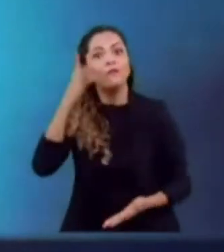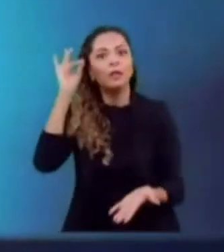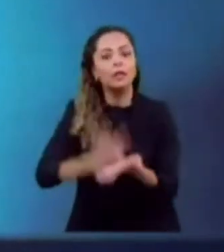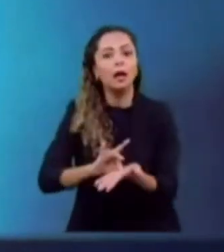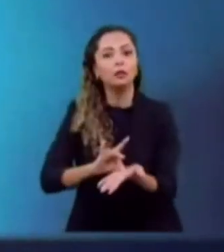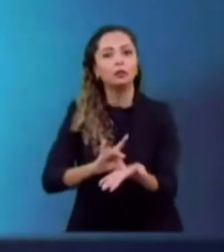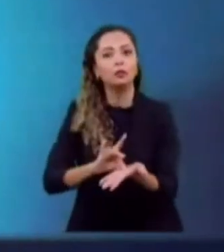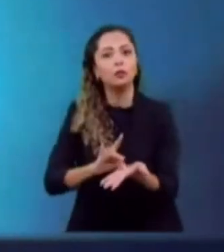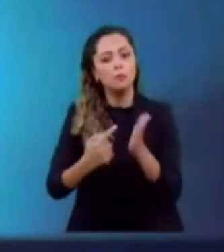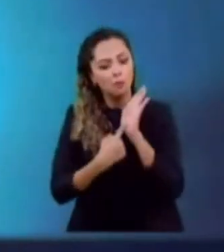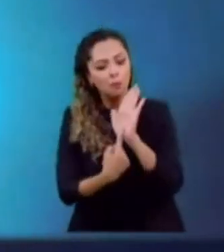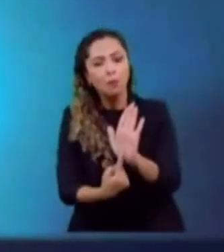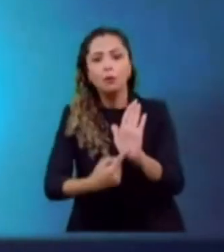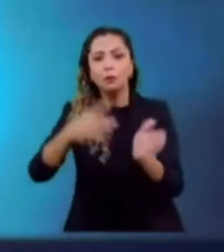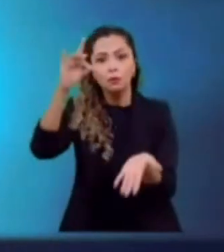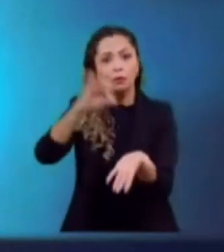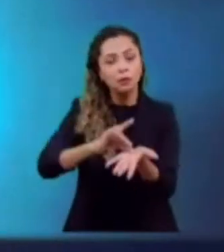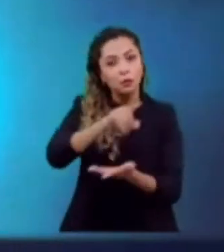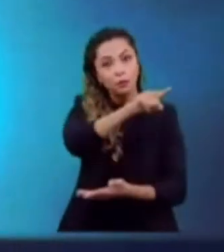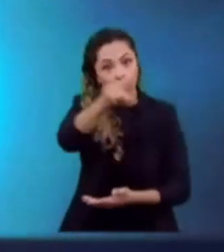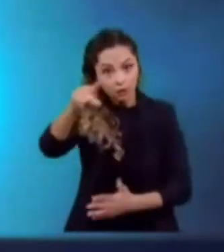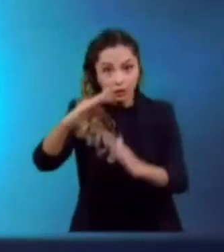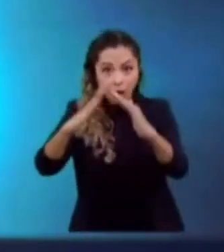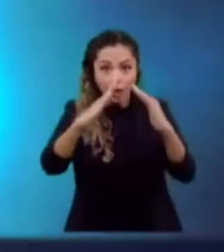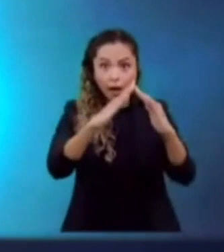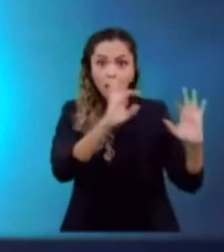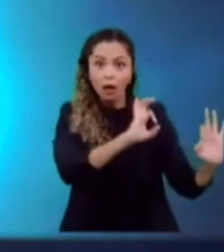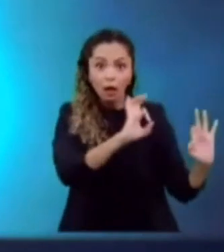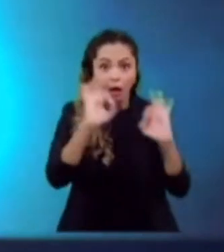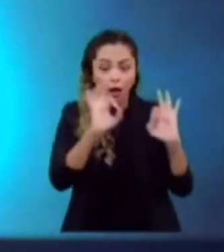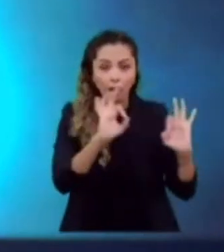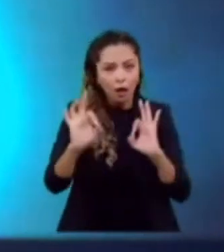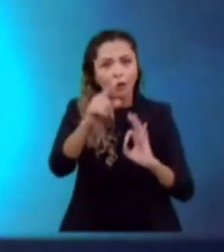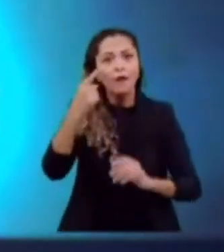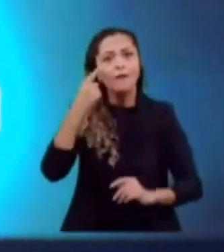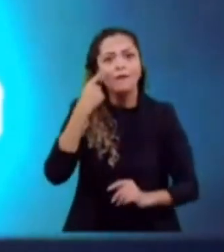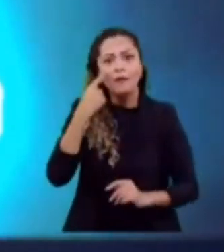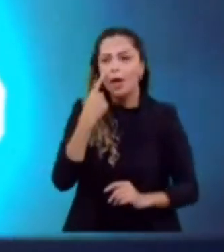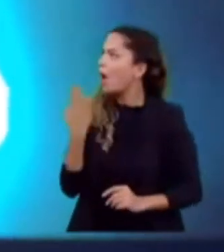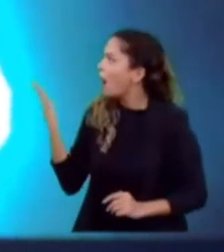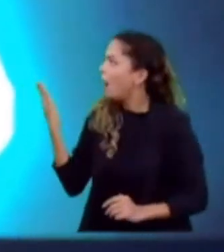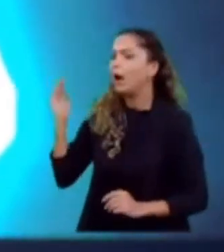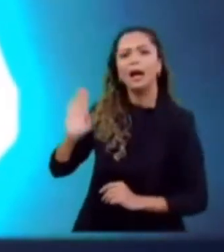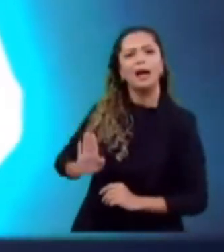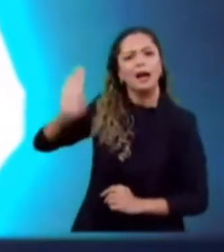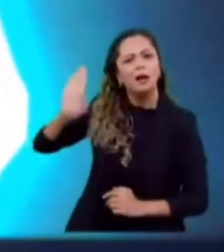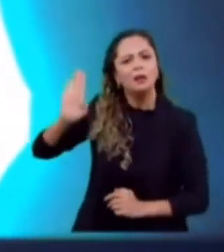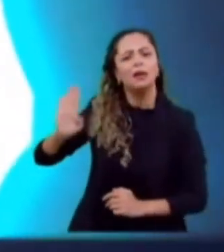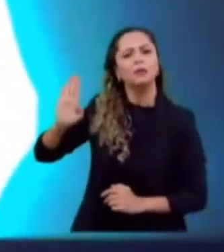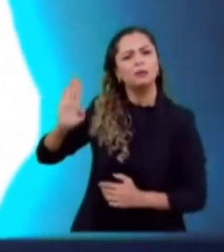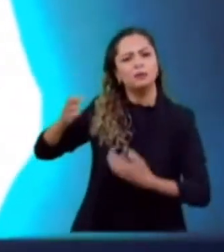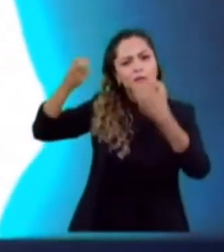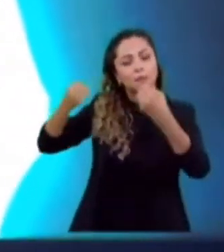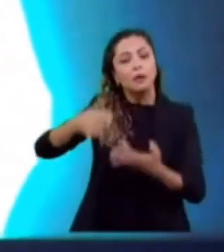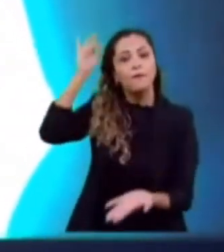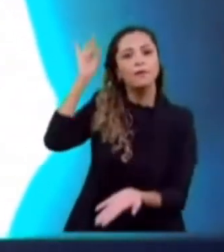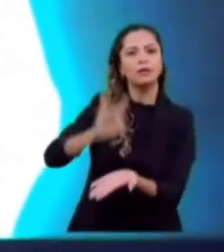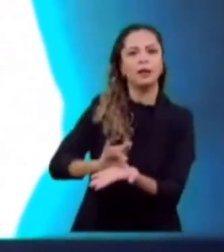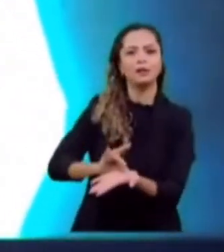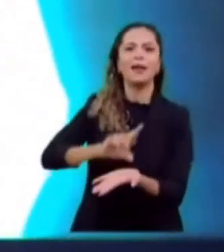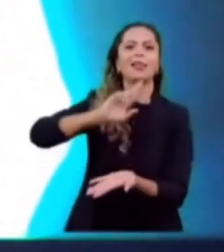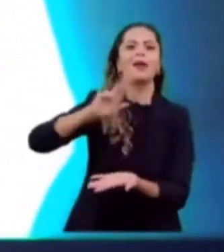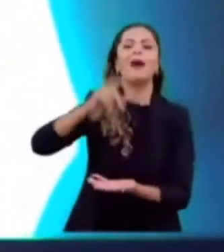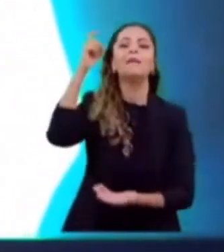povo, você cidadão de casa, precisa ouvir da boca do candidato verdades e não mentiras, como nós